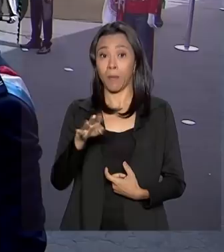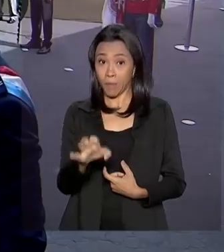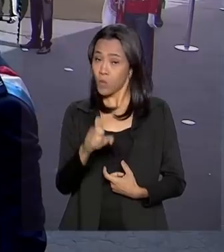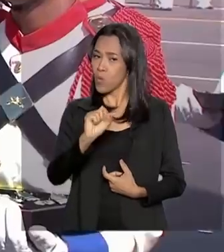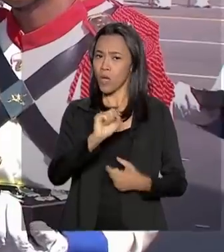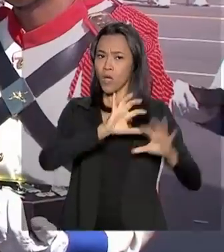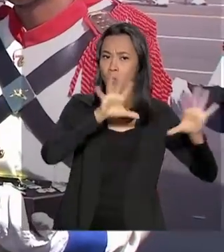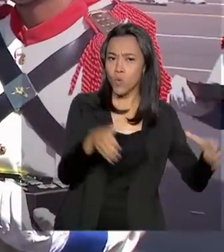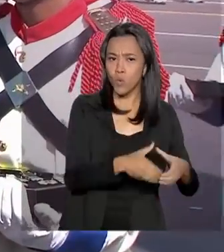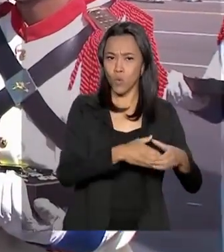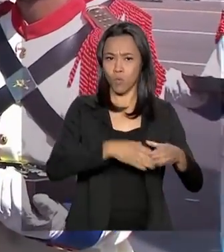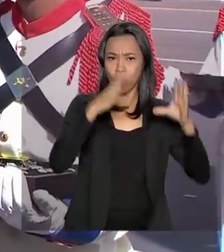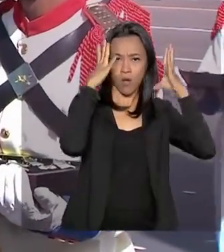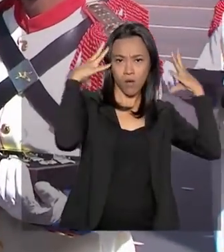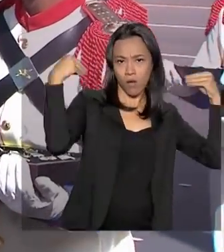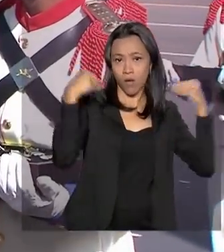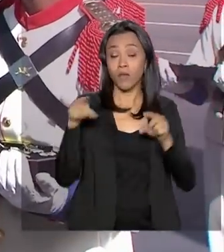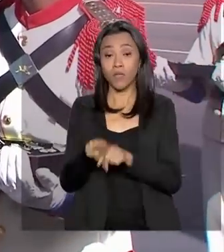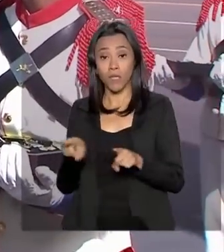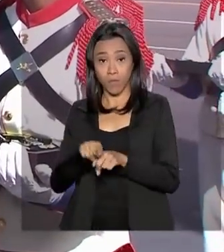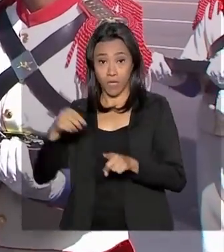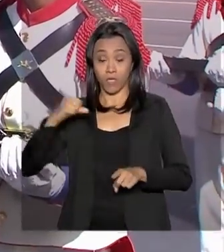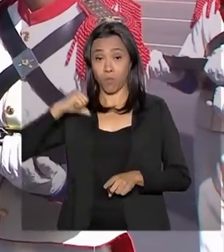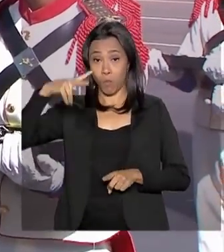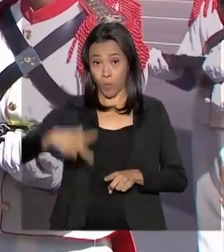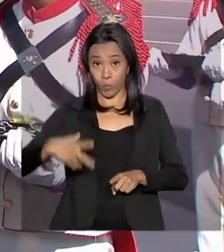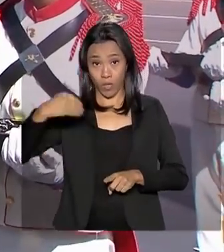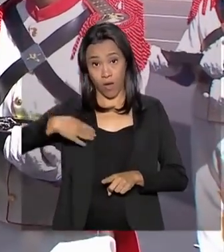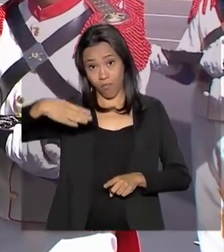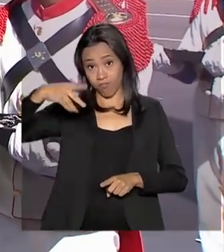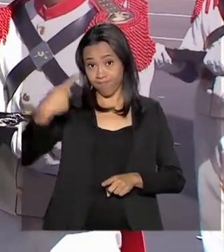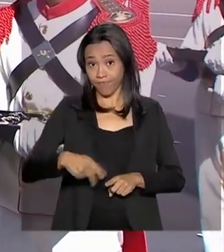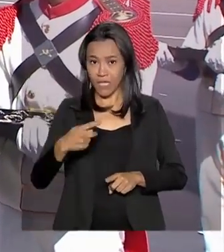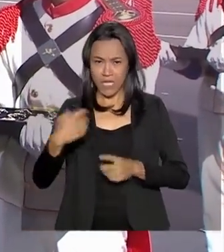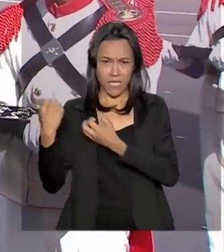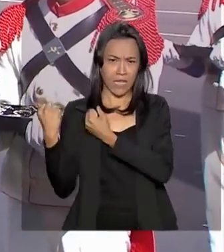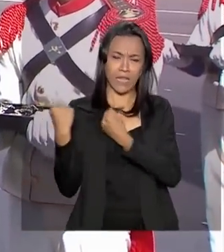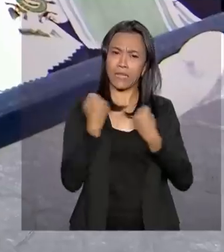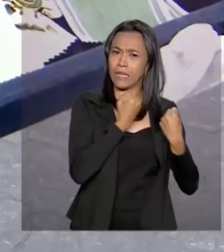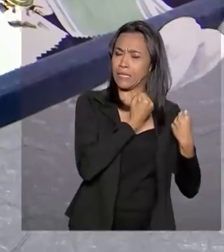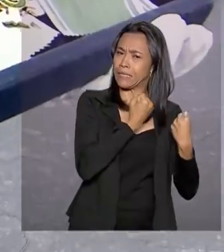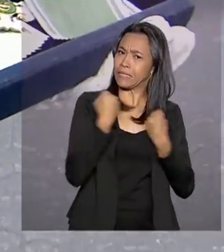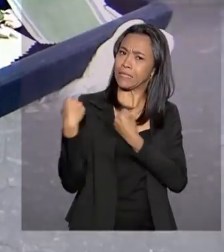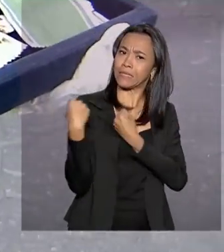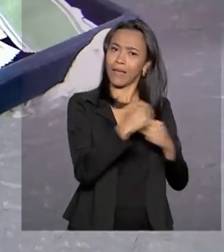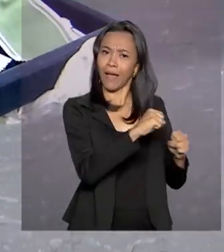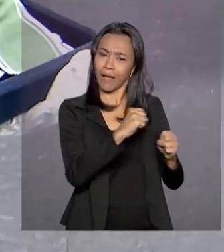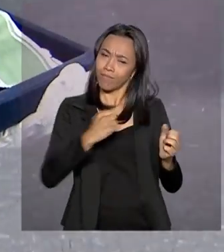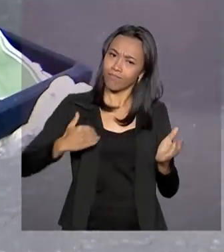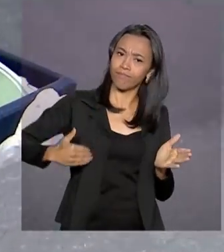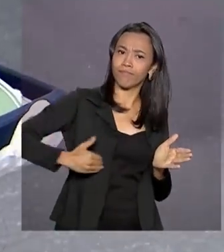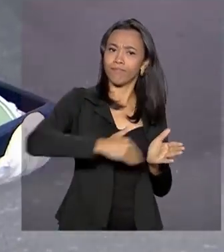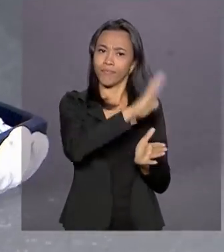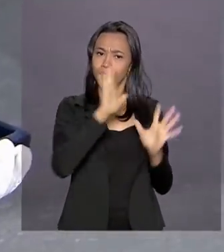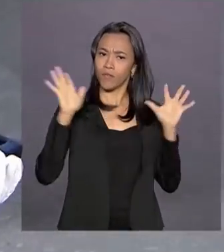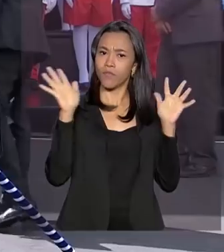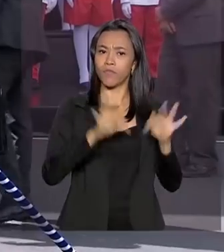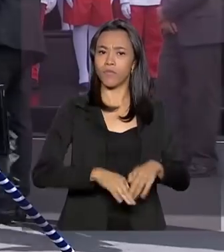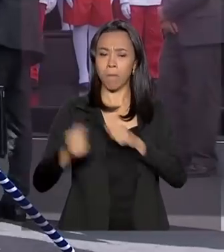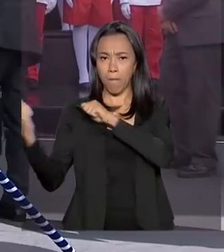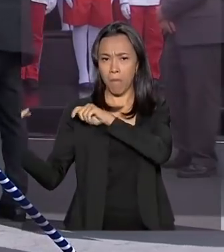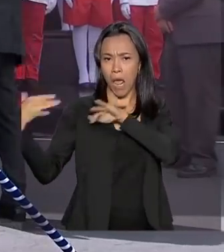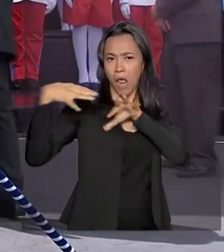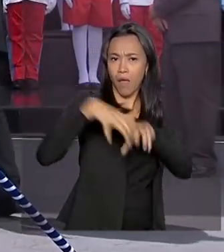holandeses e luso-brasileiros. A vitória dos defensores da coroa portuguesa pôs fim à invasão holandesa no Brasil